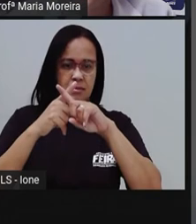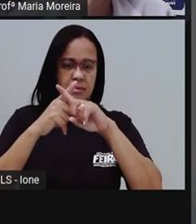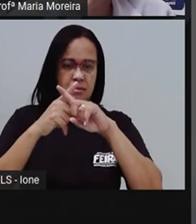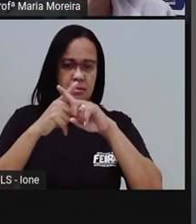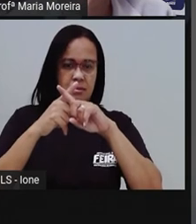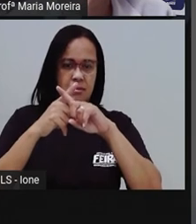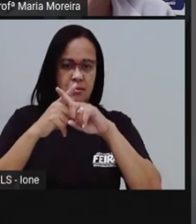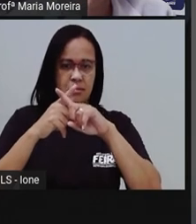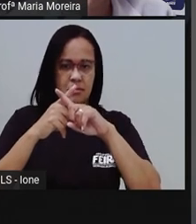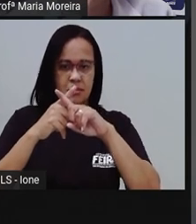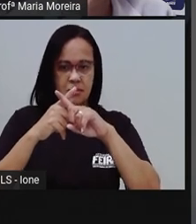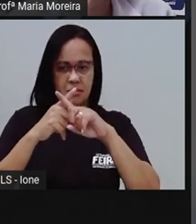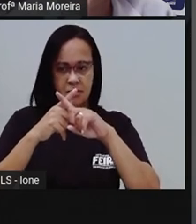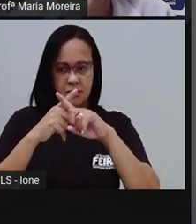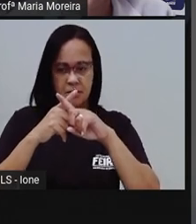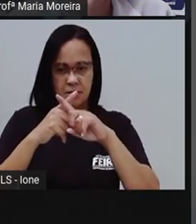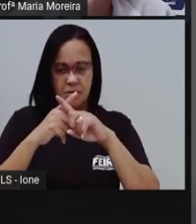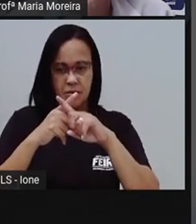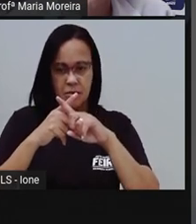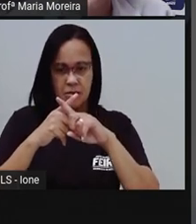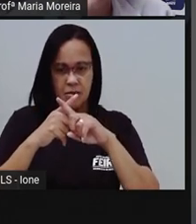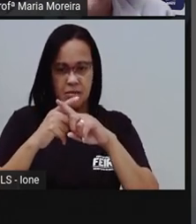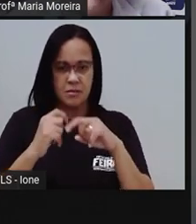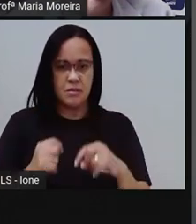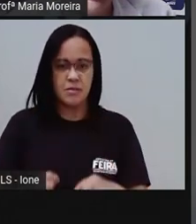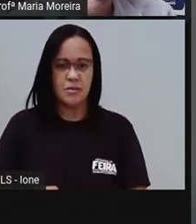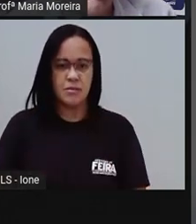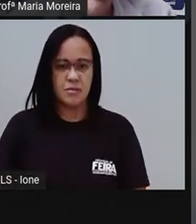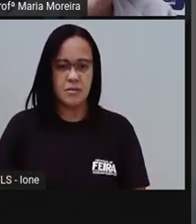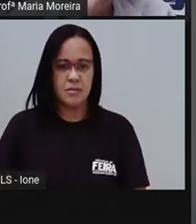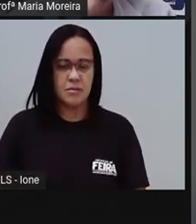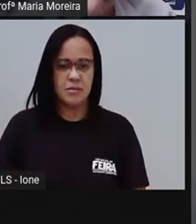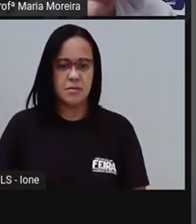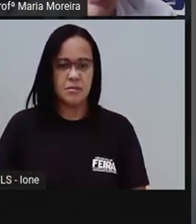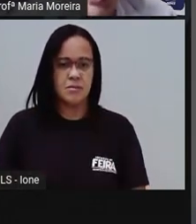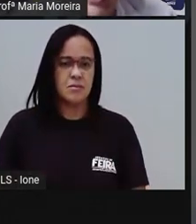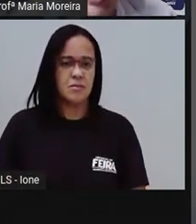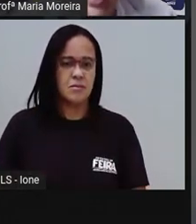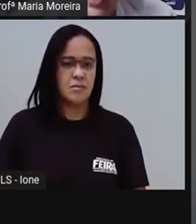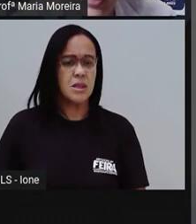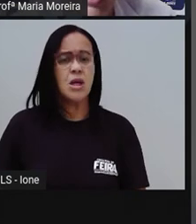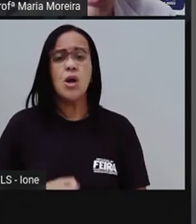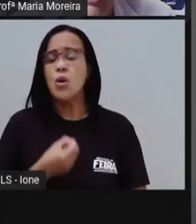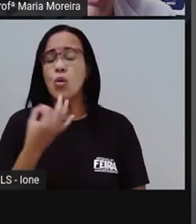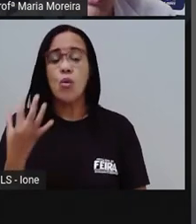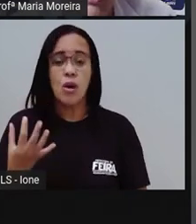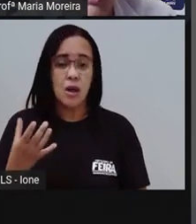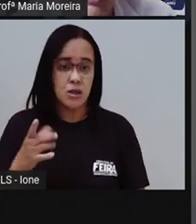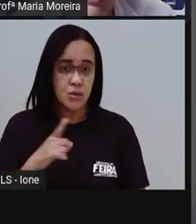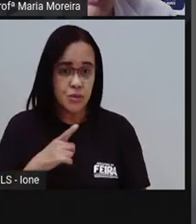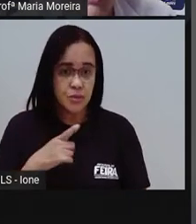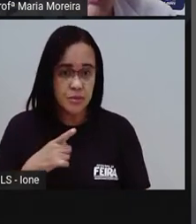Deixa a Pró só voltar aqui, que ela pintou no lugar errado. Quantos que eu tenho aqui nessa linha, ó?